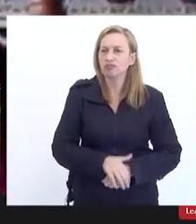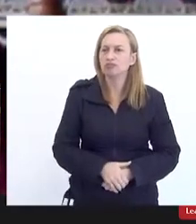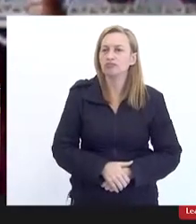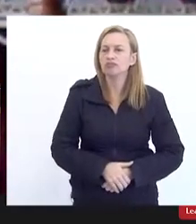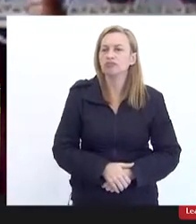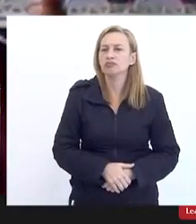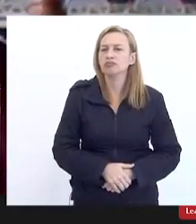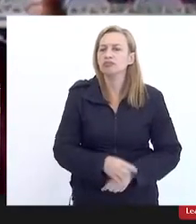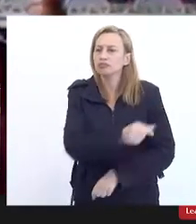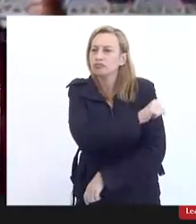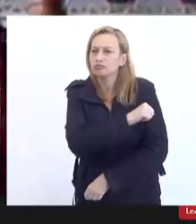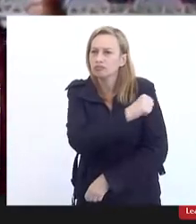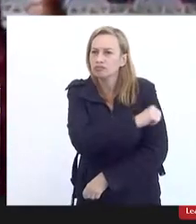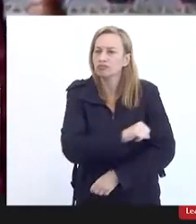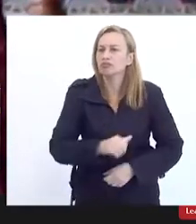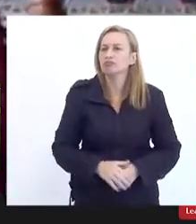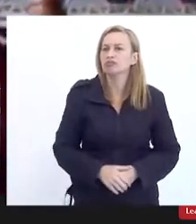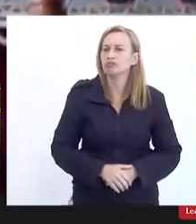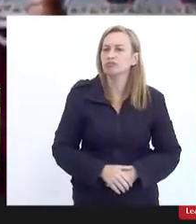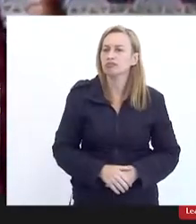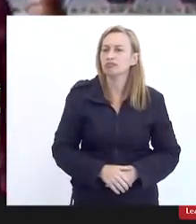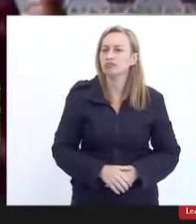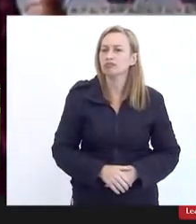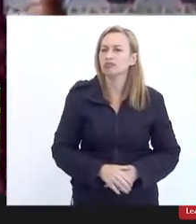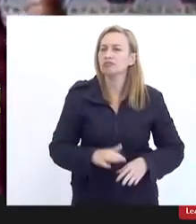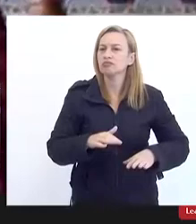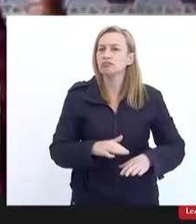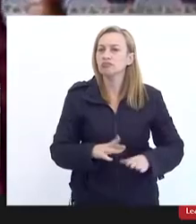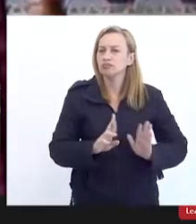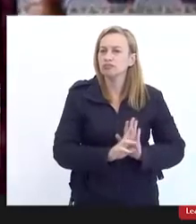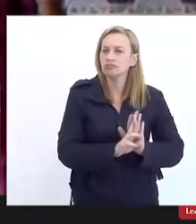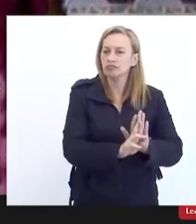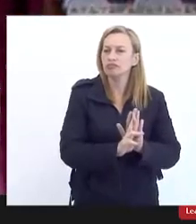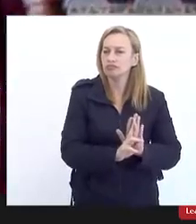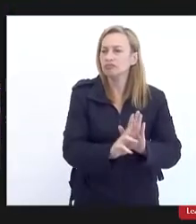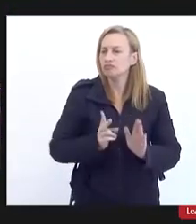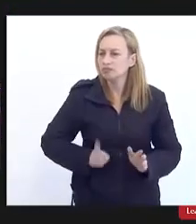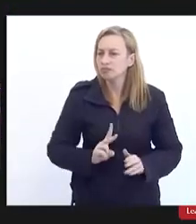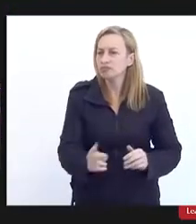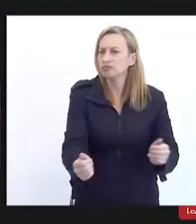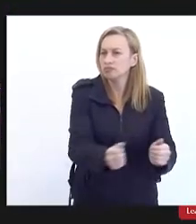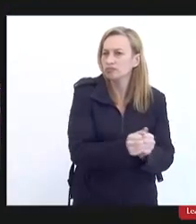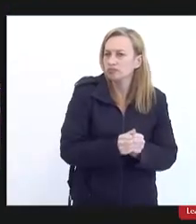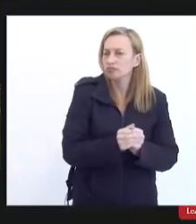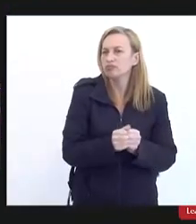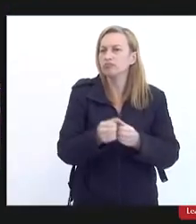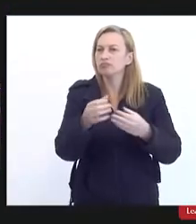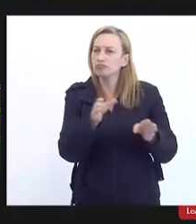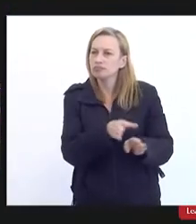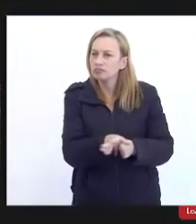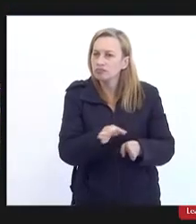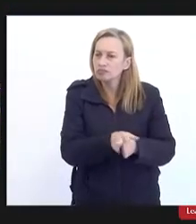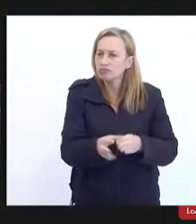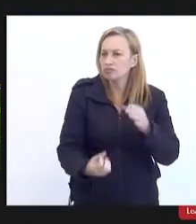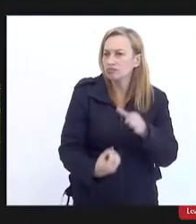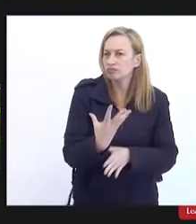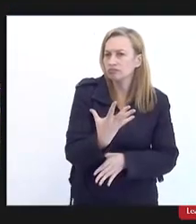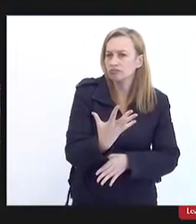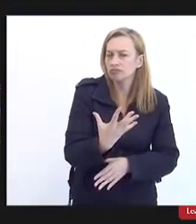Regiane das entidades que sempre participam contribuem e nos auxiliam na produção